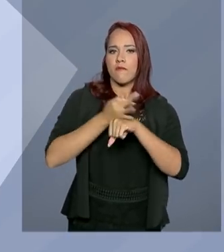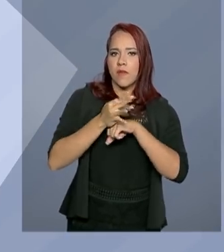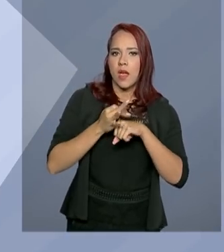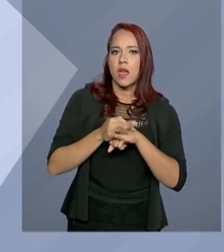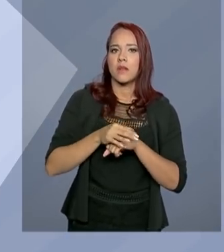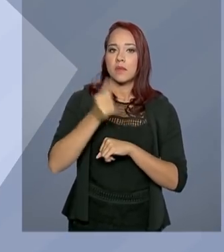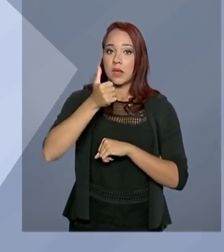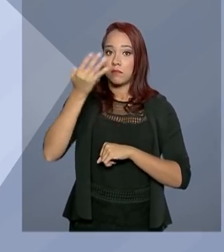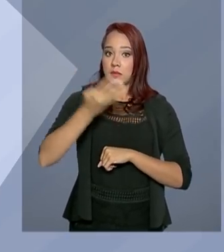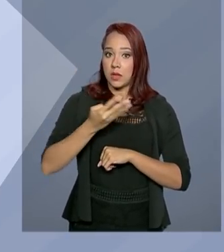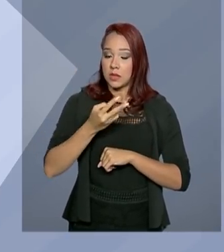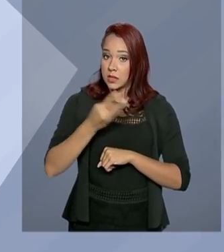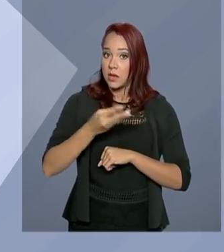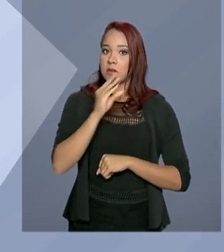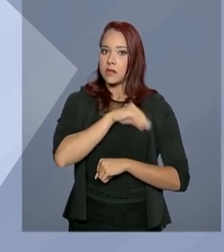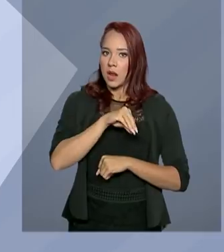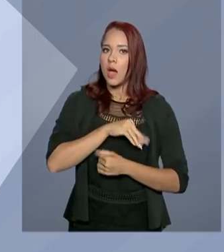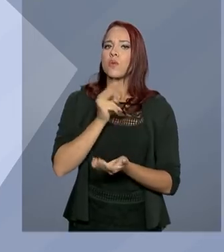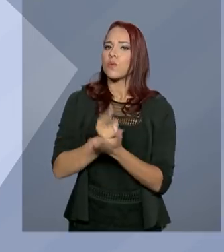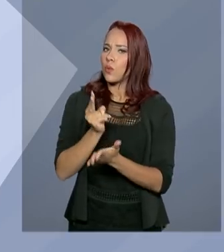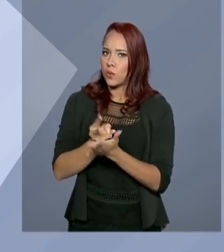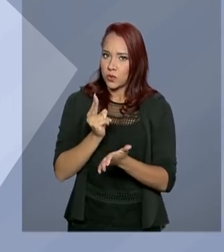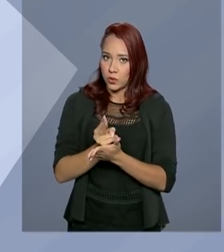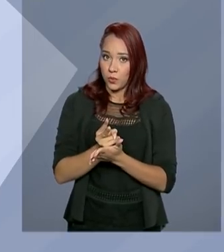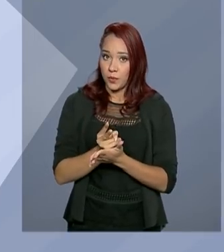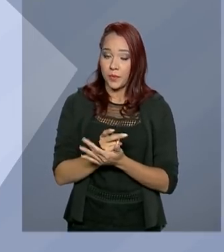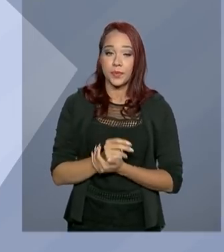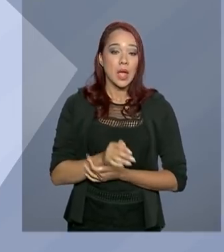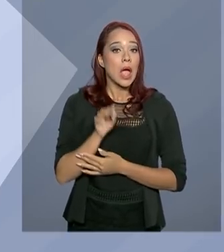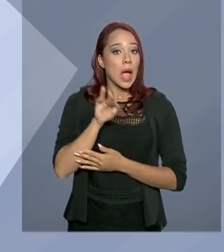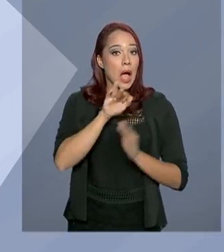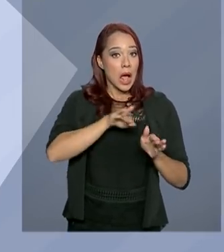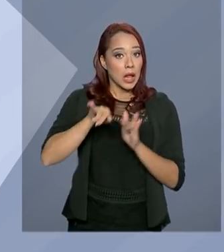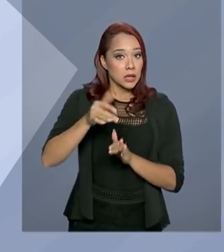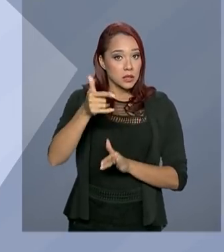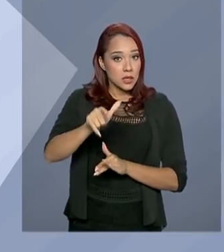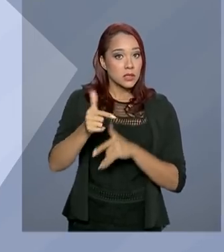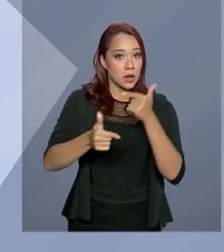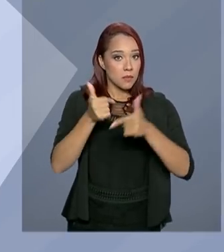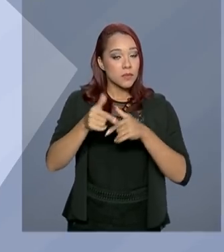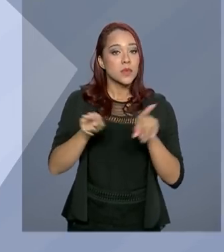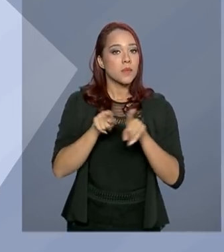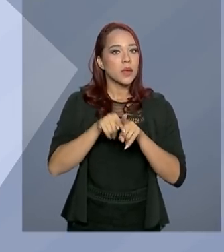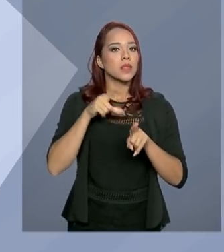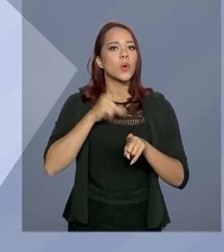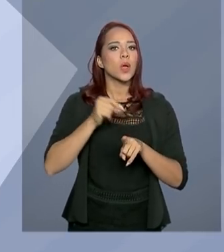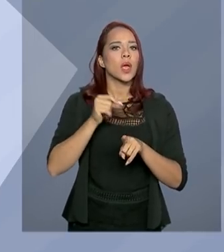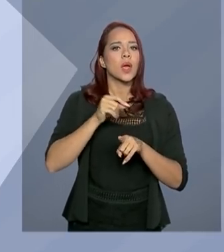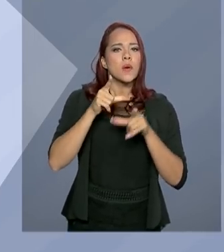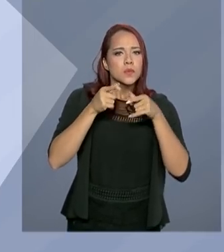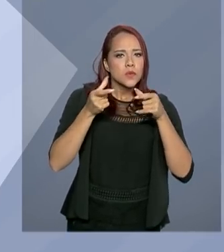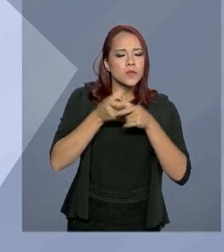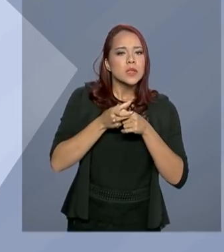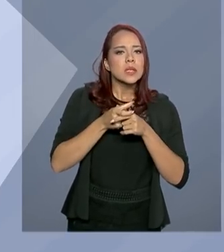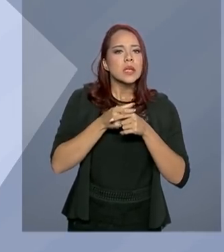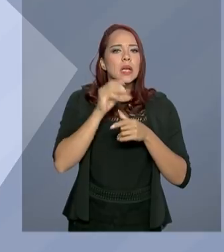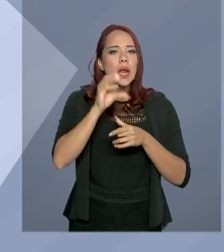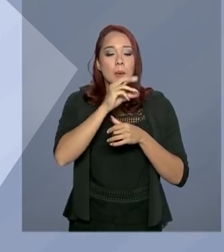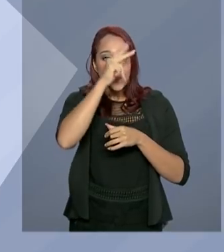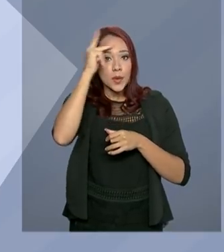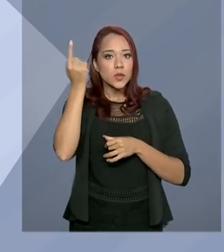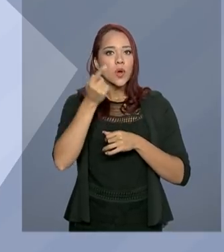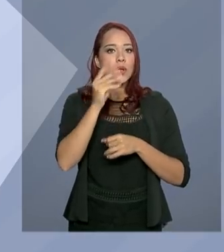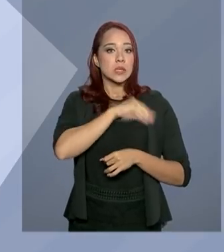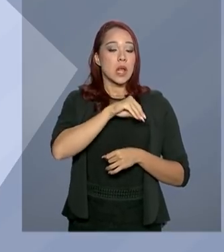13º salário, estão mantidos. Além dessas ações, a medida também prevê microcrédito para pessoas de baixa